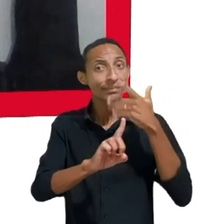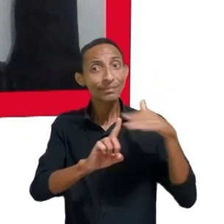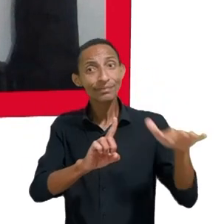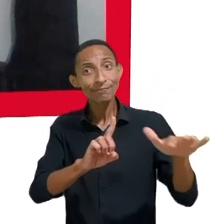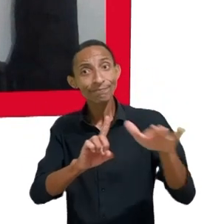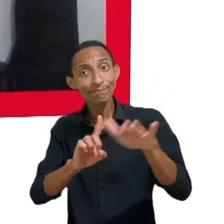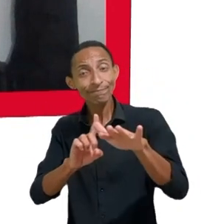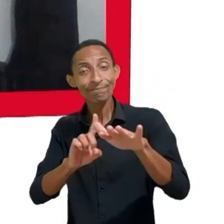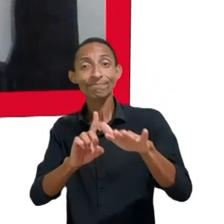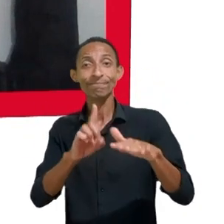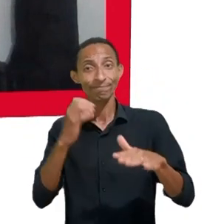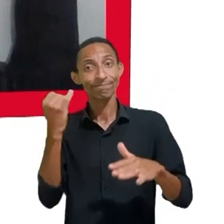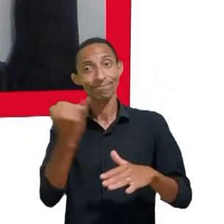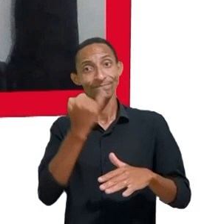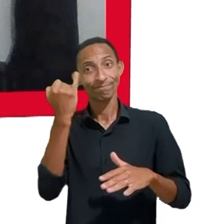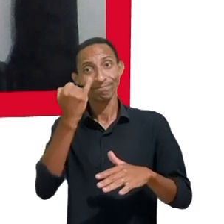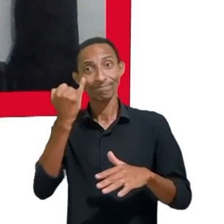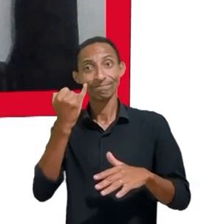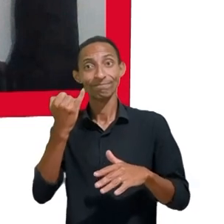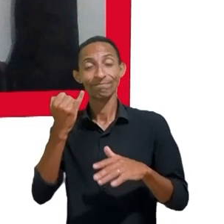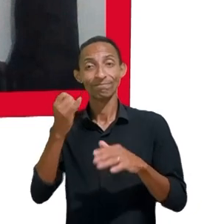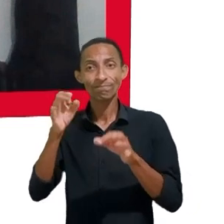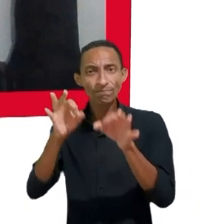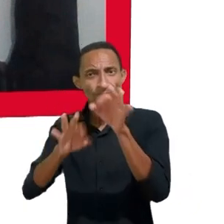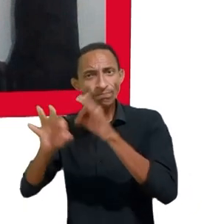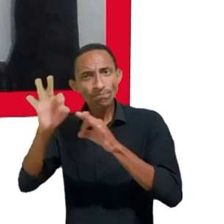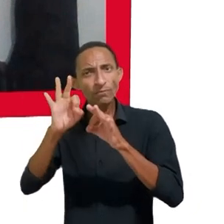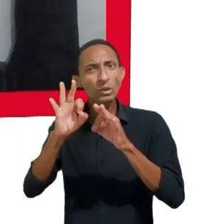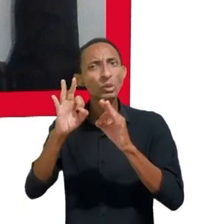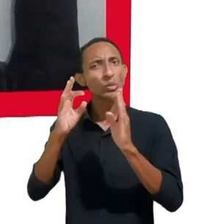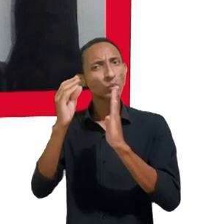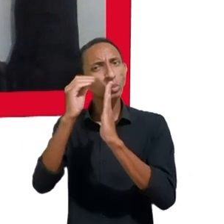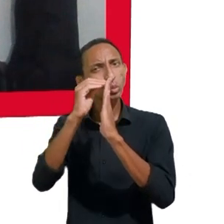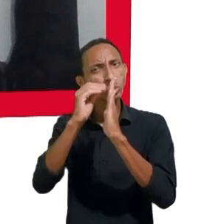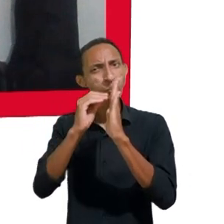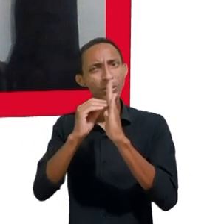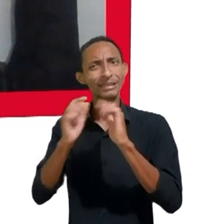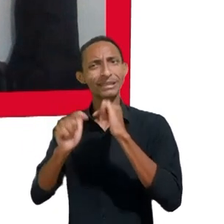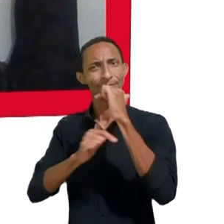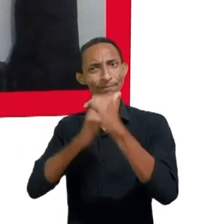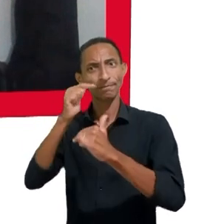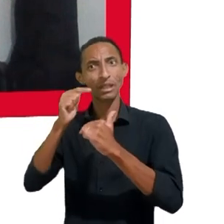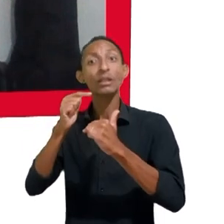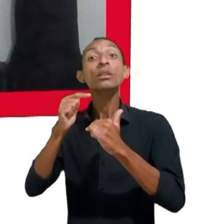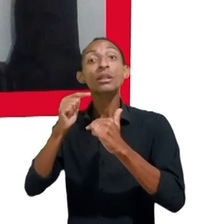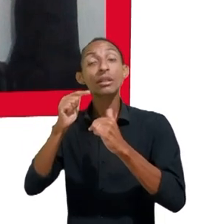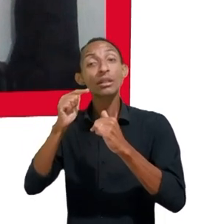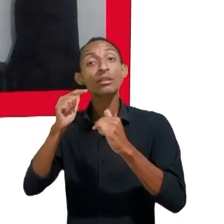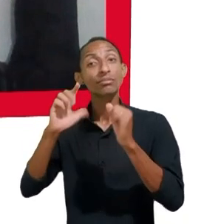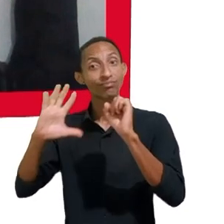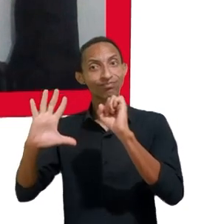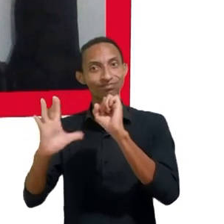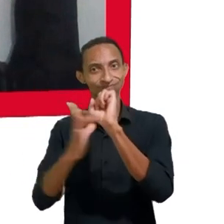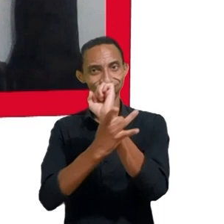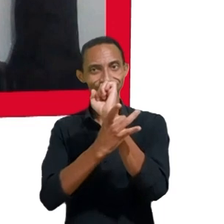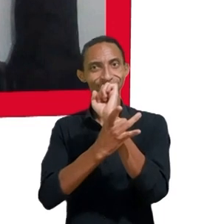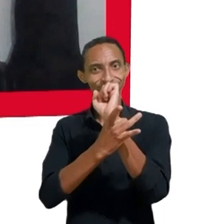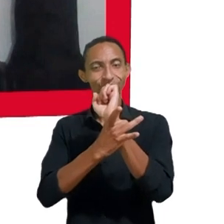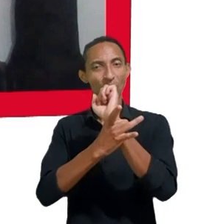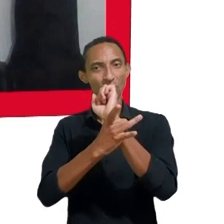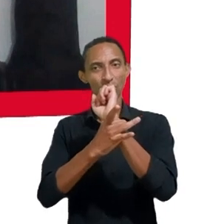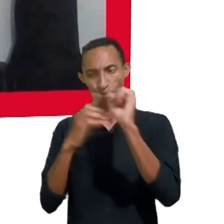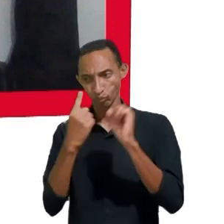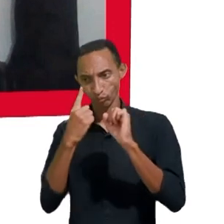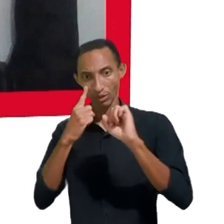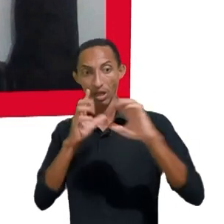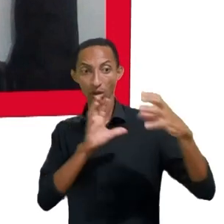construir essa agenda em comum e a gente trabalhar com uma proteção coletiva desses direitos são direitos difusos a gente tem que sair de uma